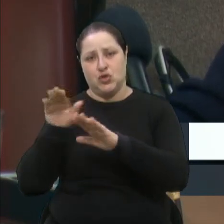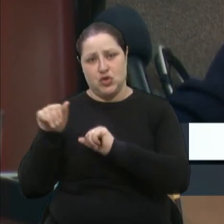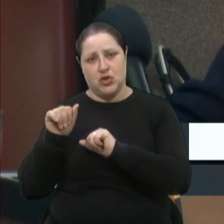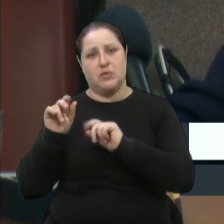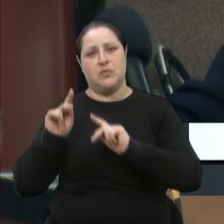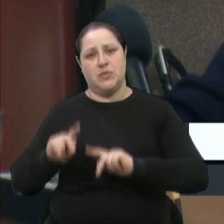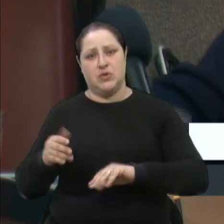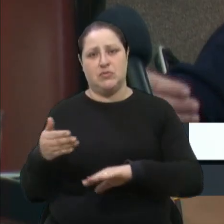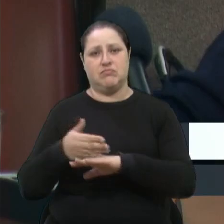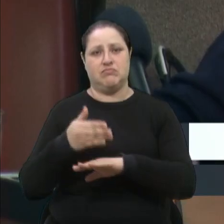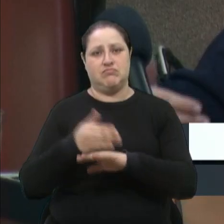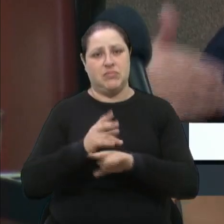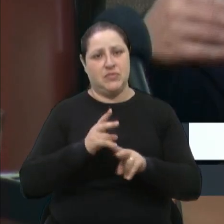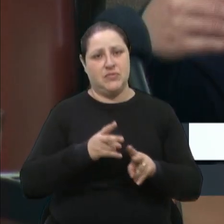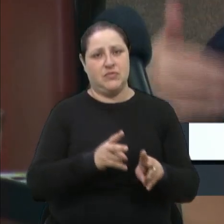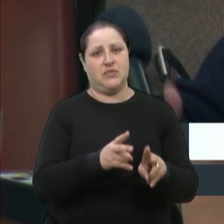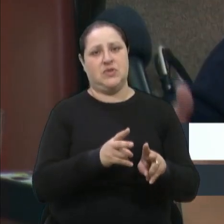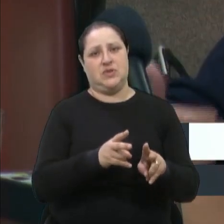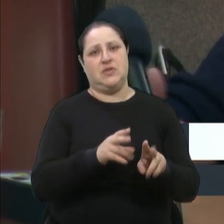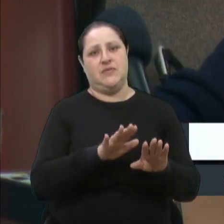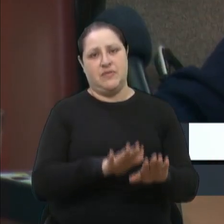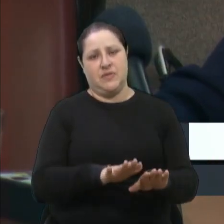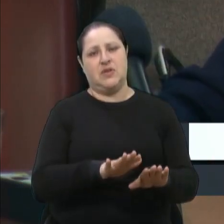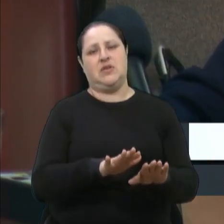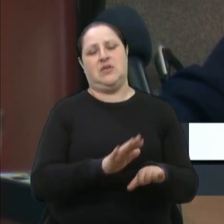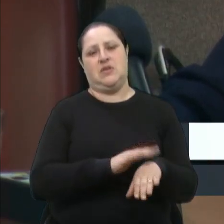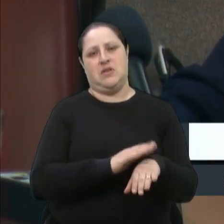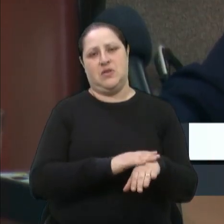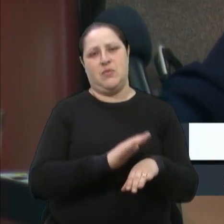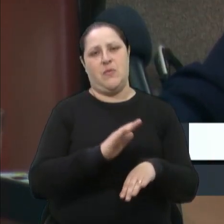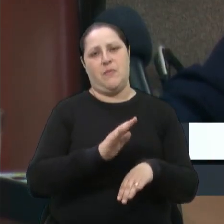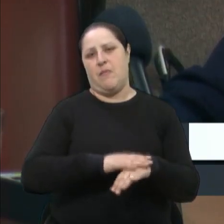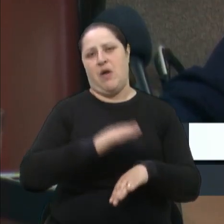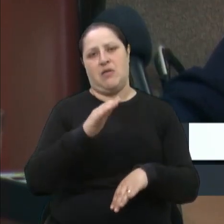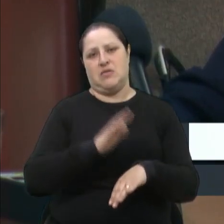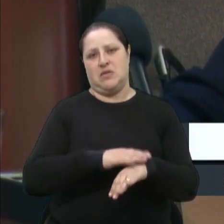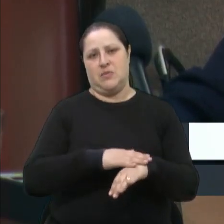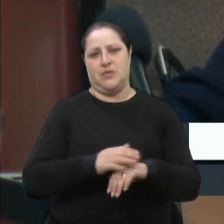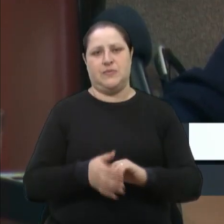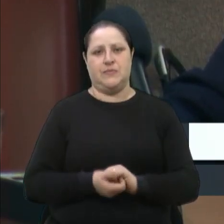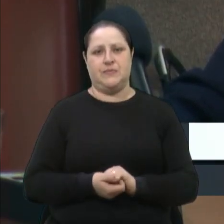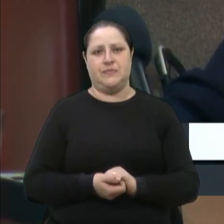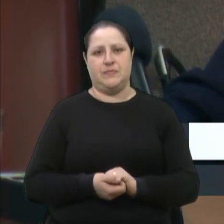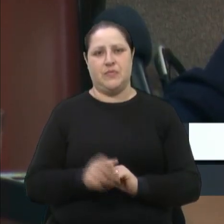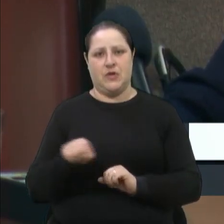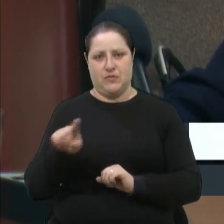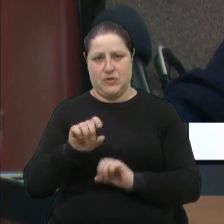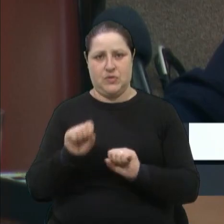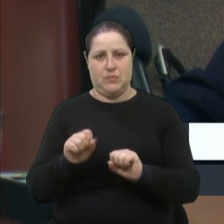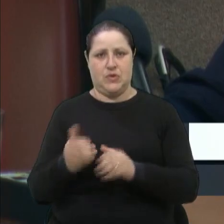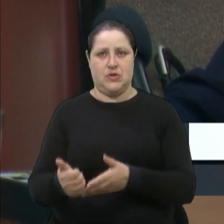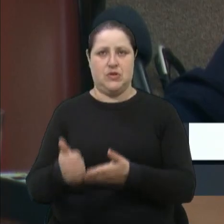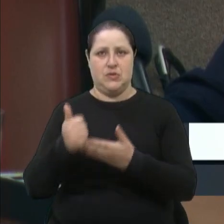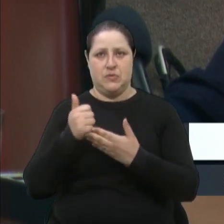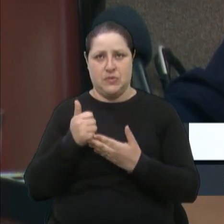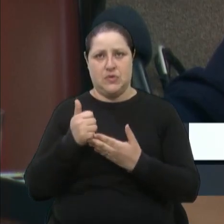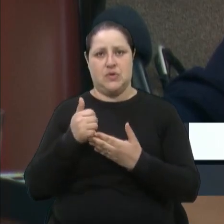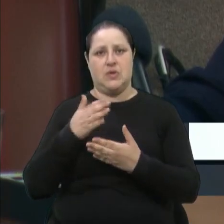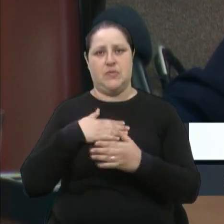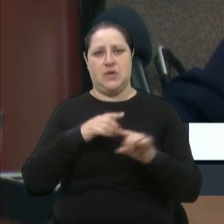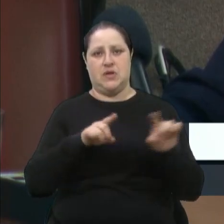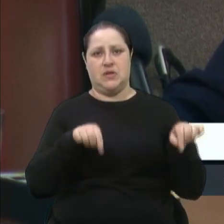atrair o turista e reter, que ele fique aqui mais tempo. Então, contem comigo, o nosso gabinete, que puder ajudar.